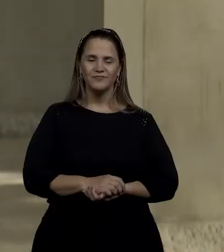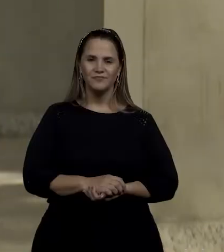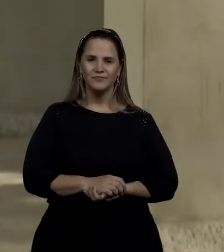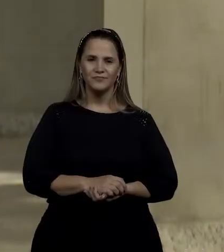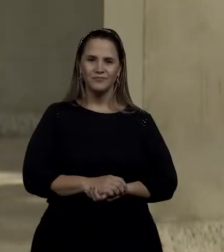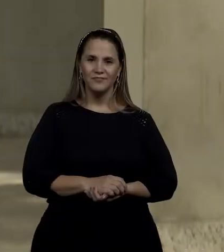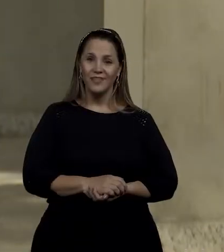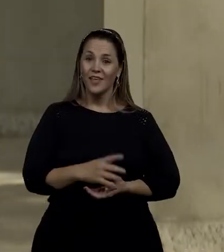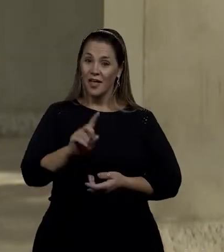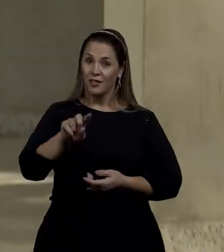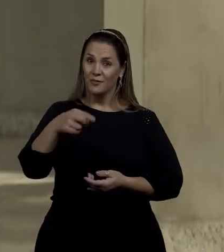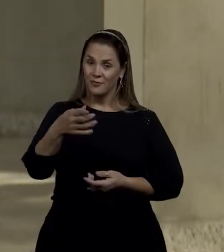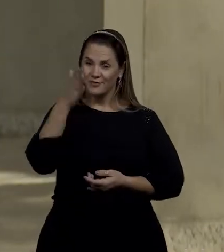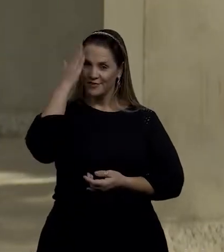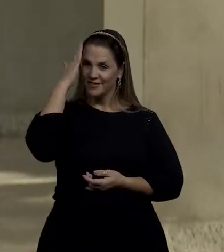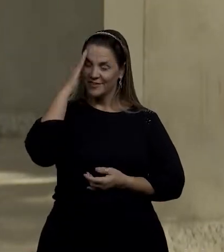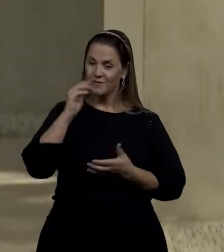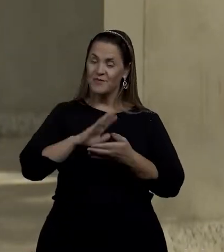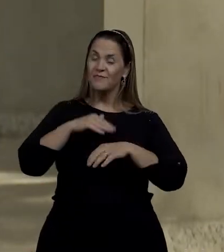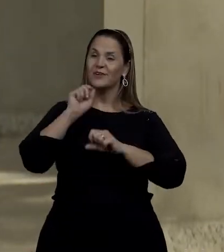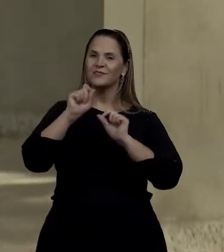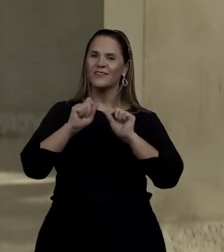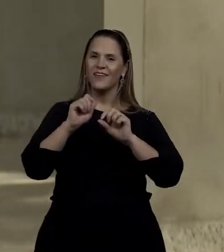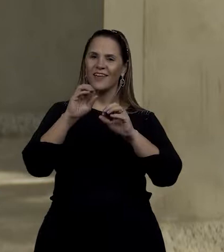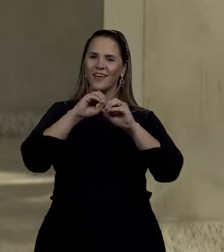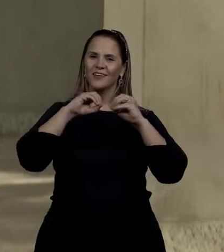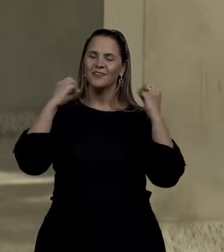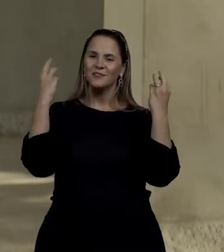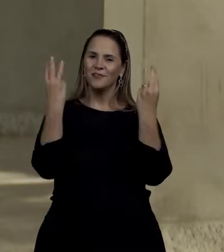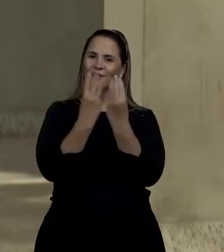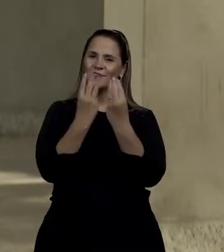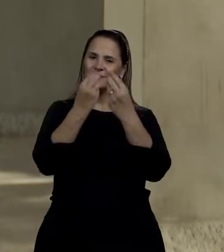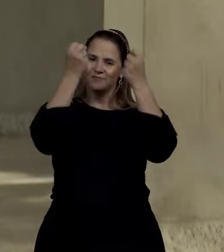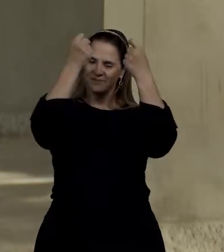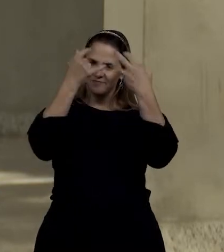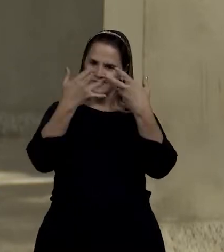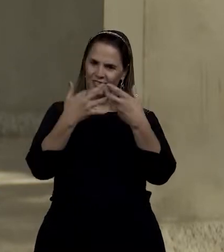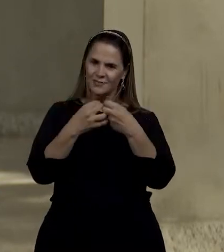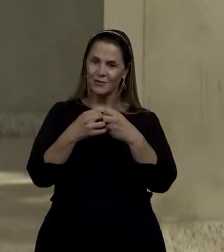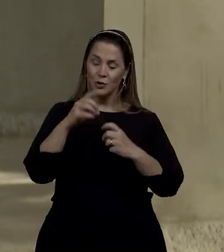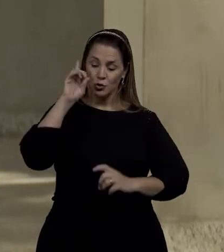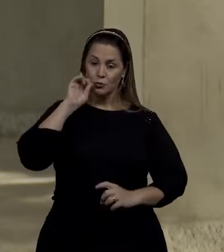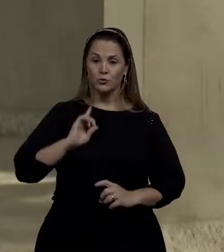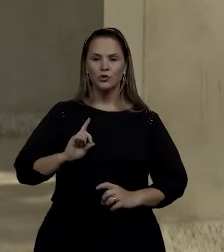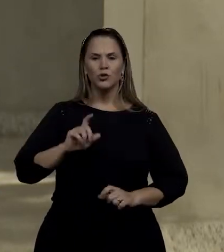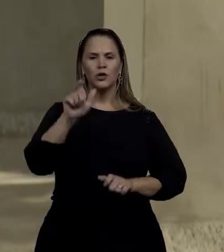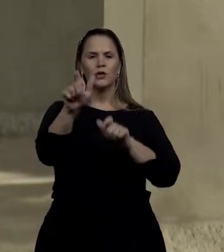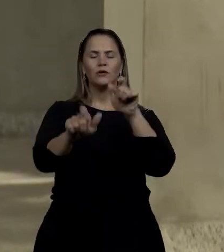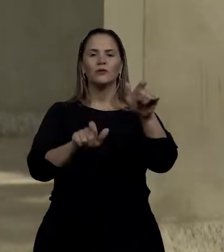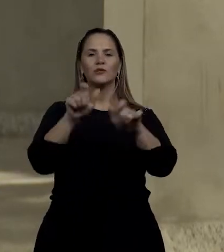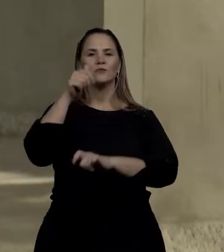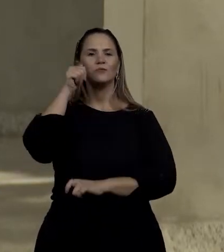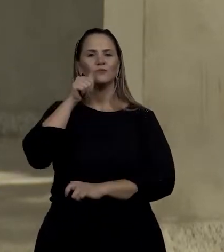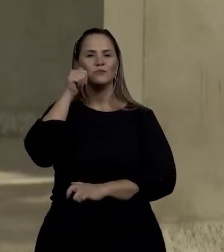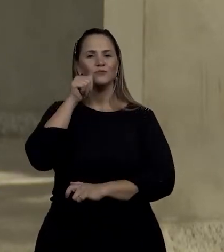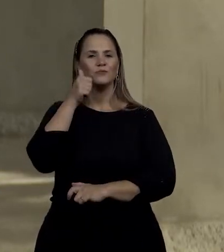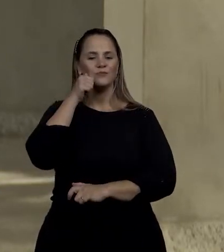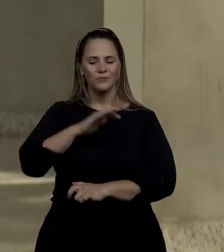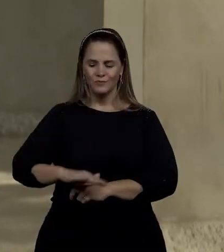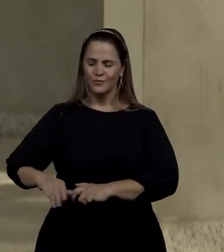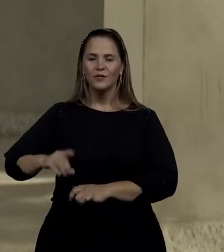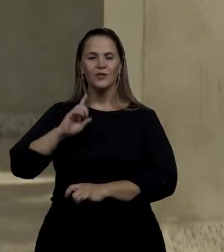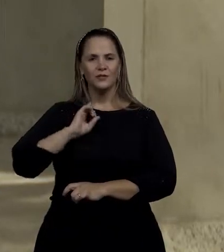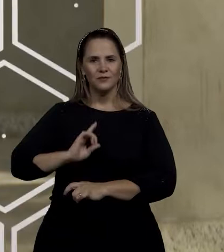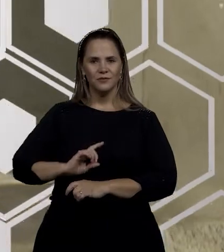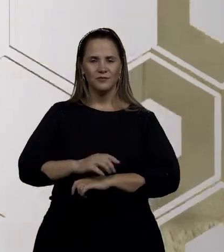Saiba mais agora sobre o que diz a Organização das Nações Unidas sobre os direitos humanos de meninas e mulheres com deficiência.